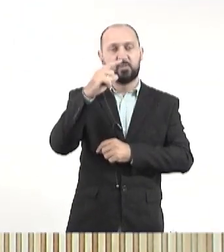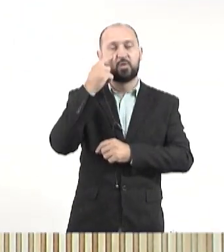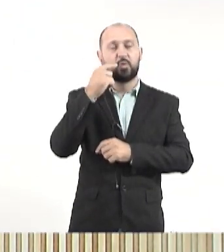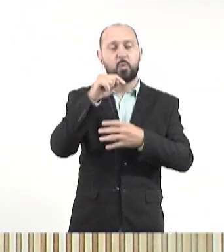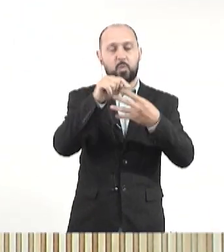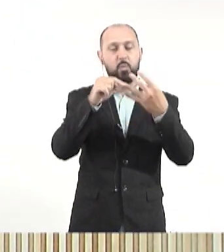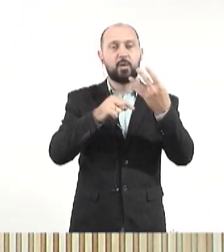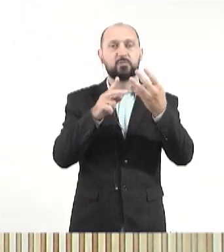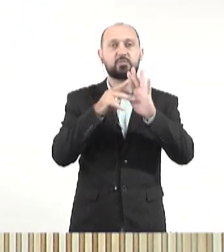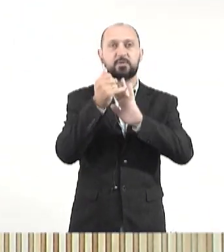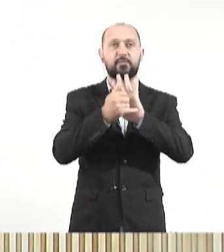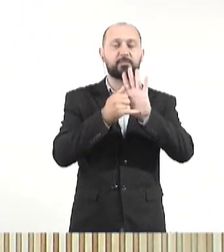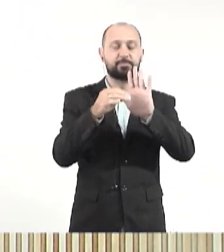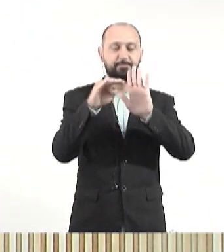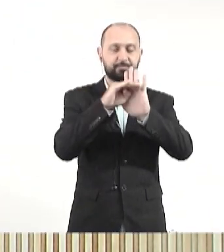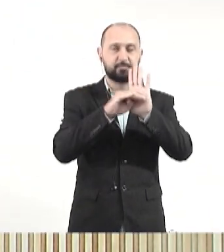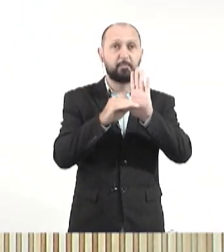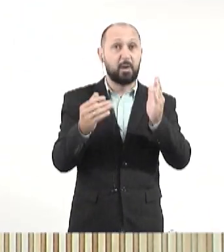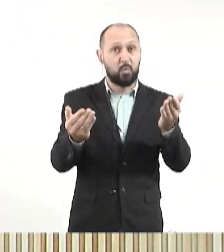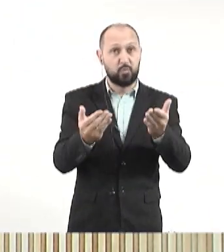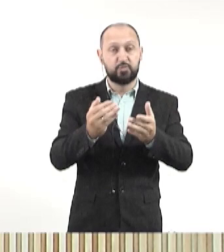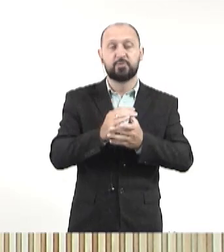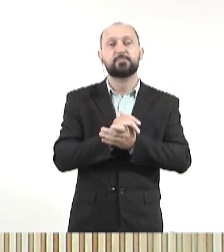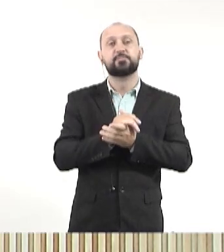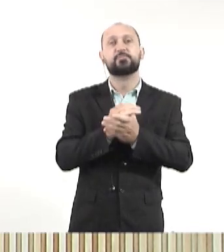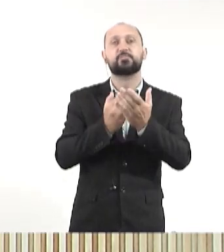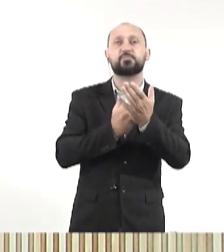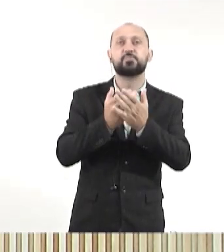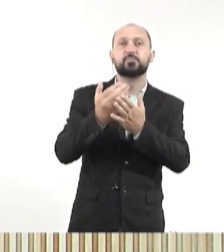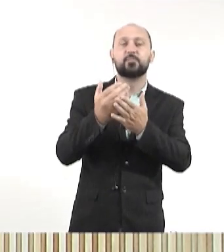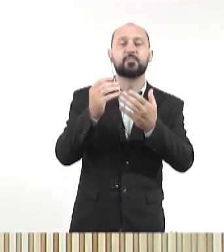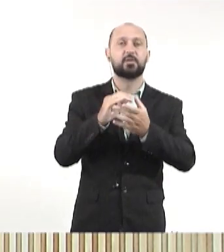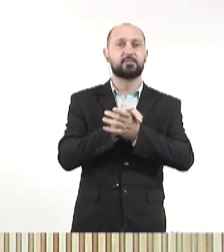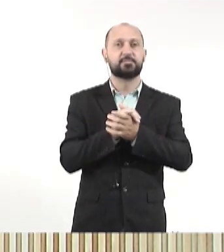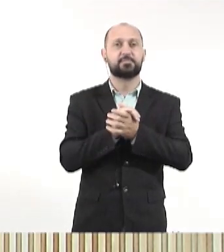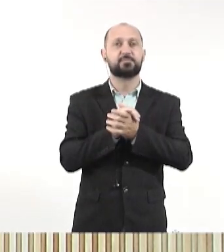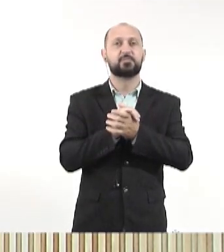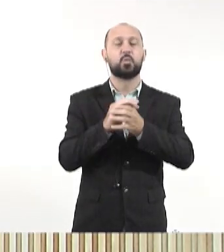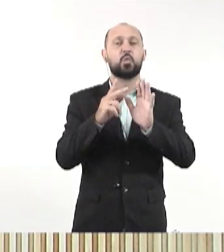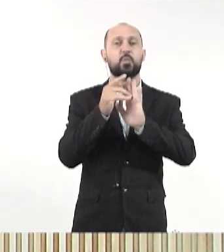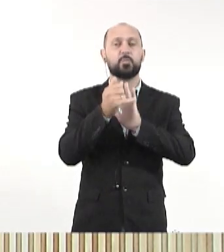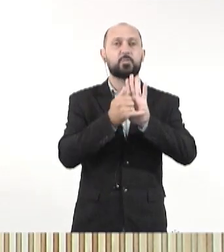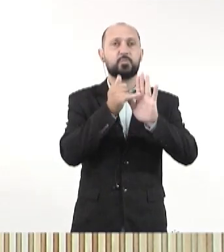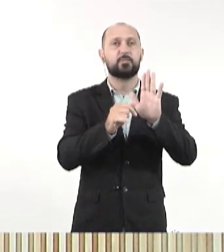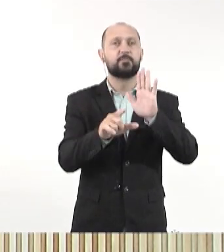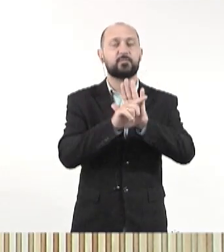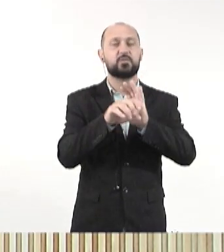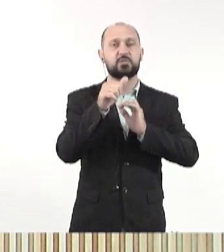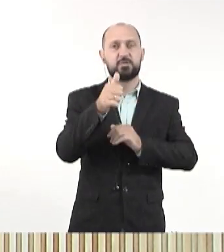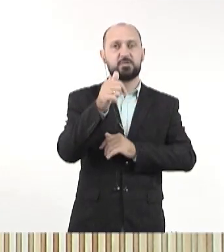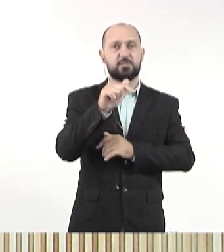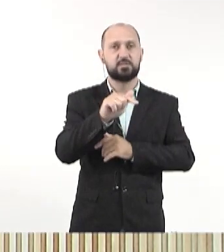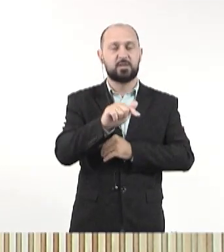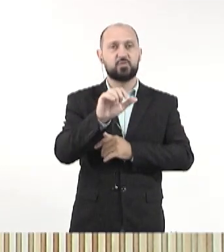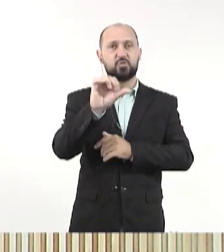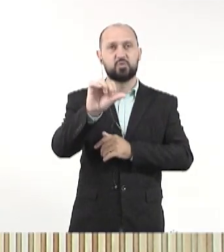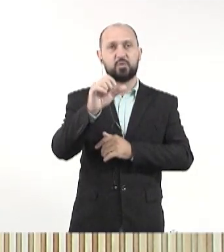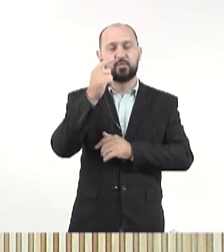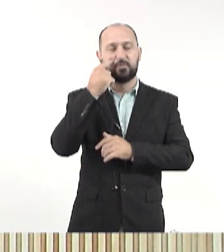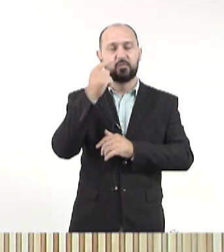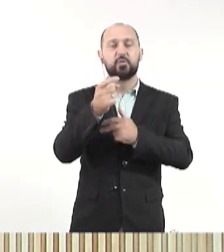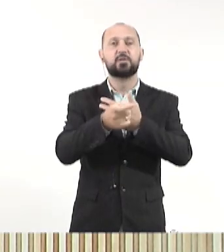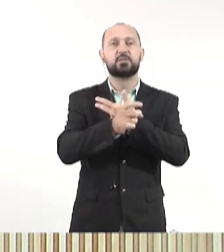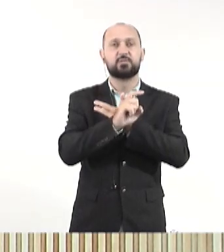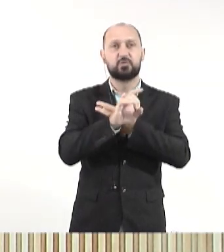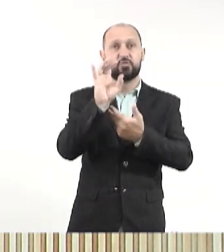do Sul. Quatro itens estavam pautados para a sessão de hoje. E a gente começa falando sobre o projeto de lei 179 encaminhado pelo